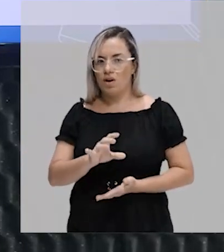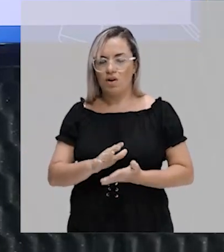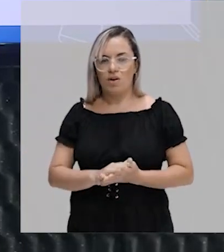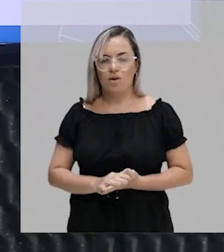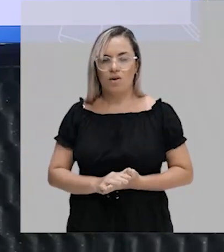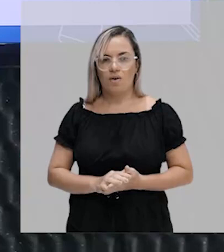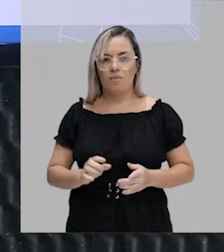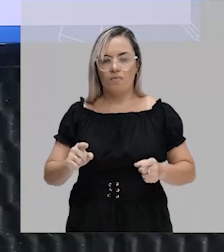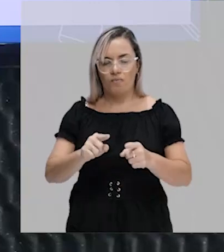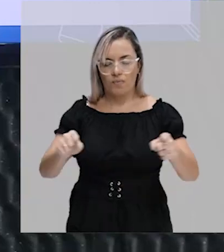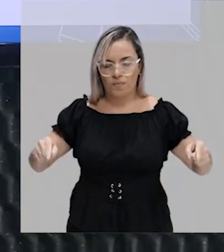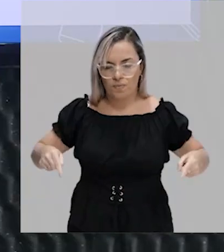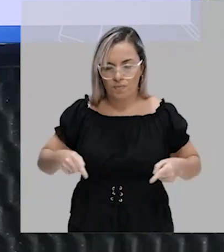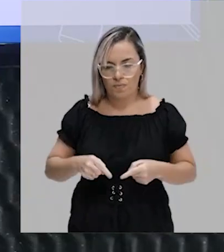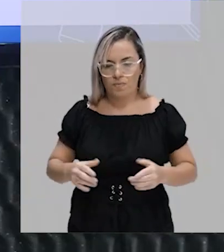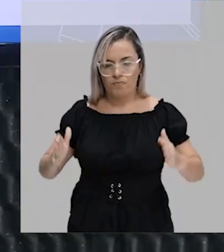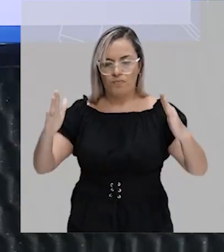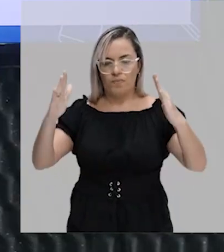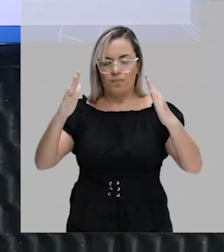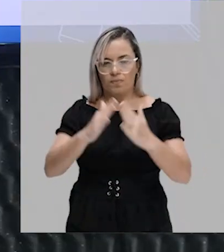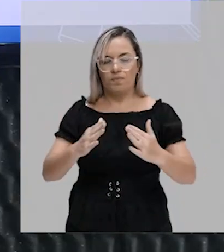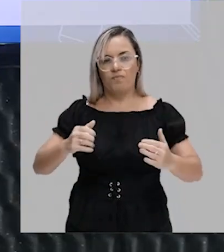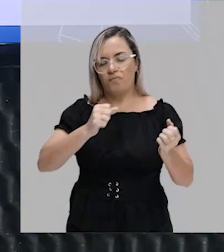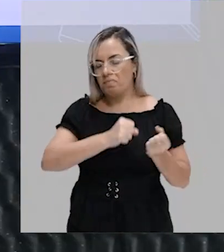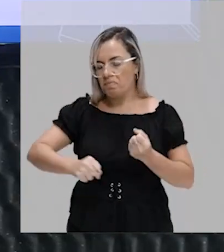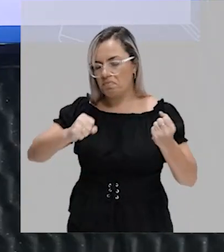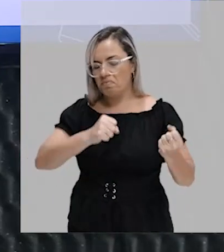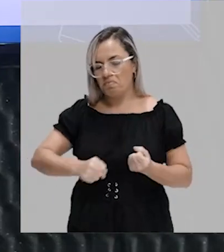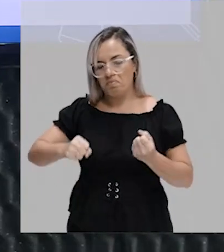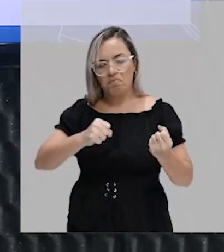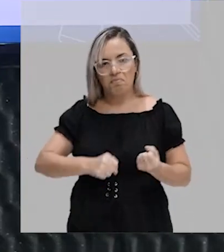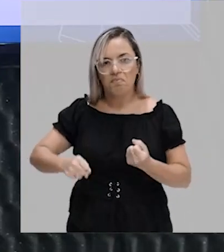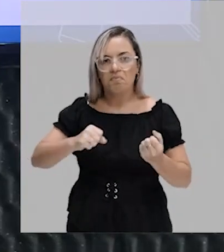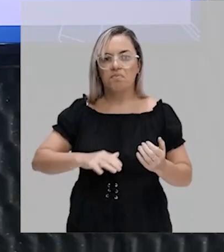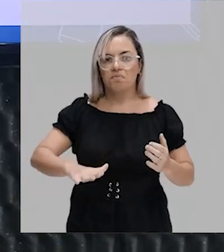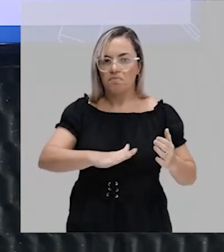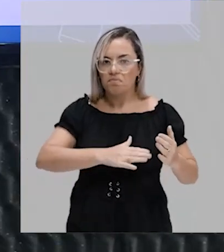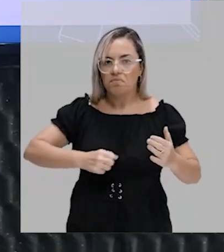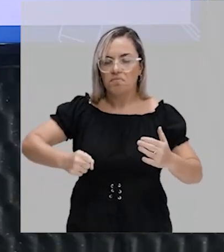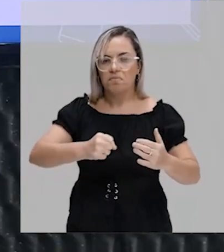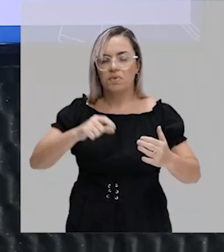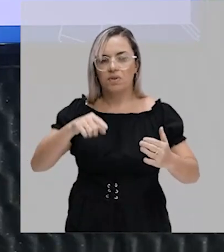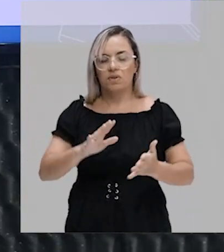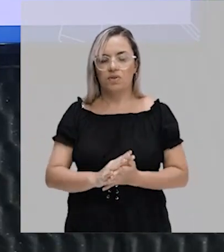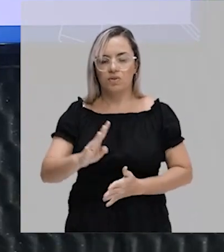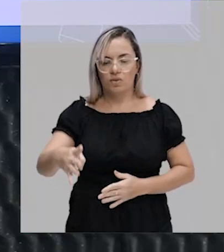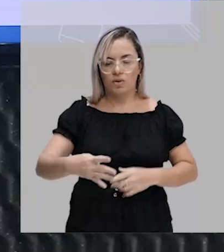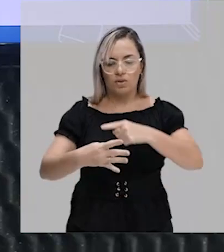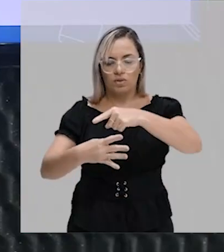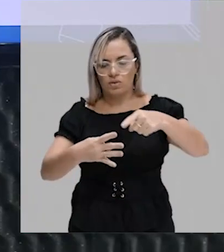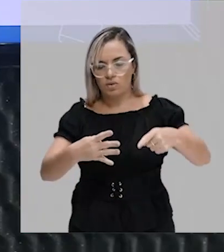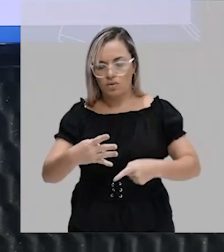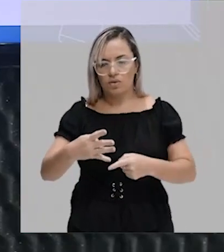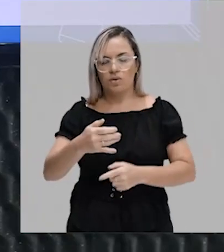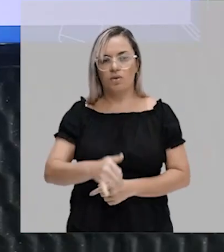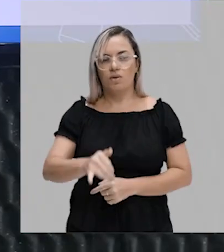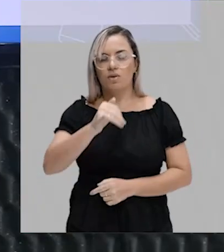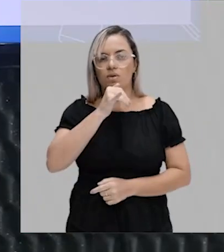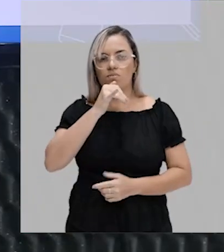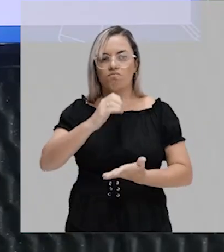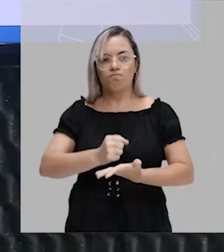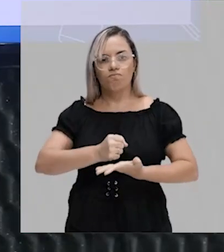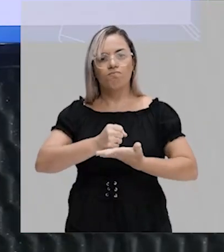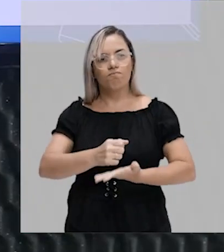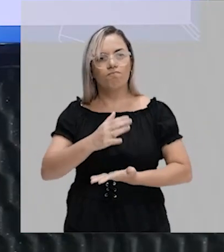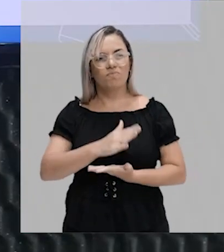né? De forma mais geral, mais ampla. Então você percebe que esses quatro exemplos, eles ajudam a perceber de forma